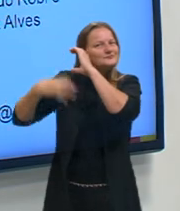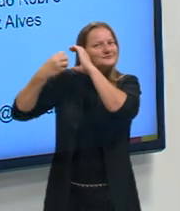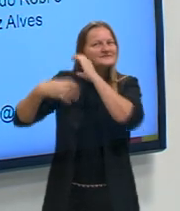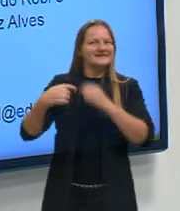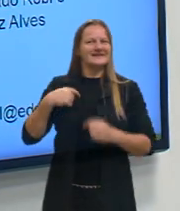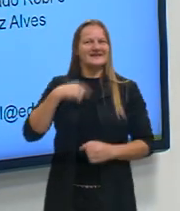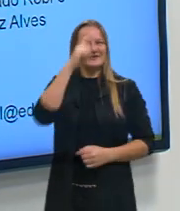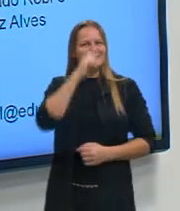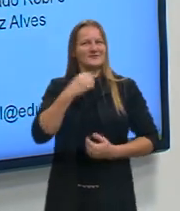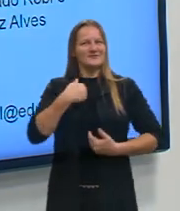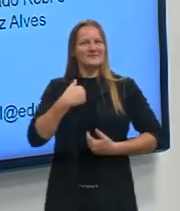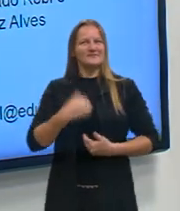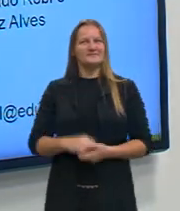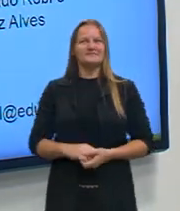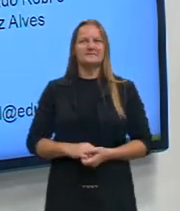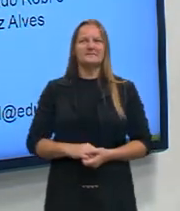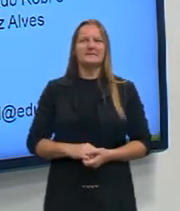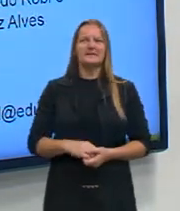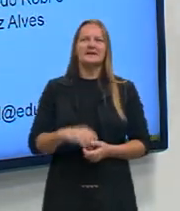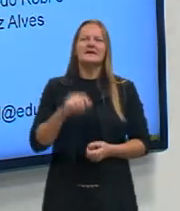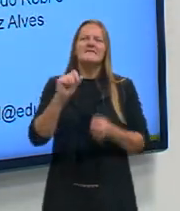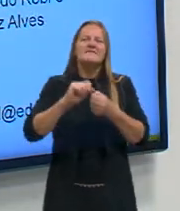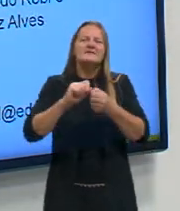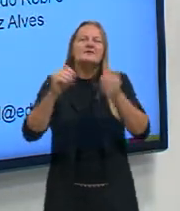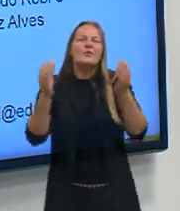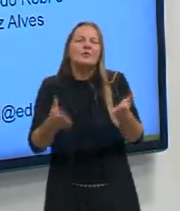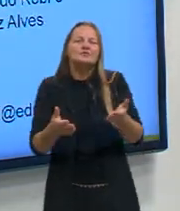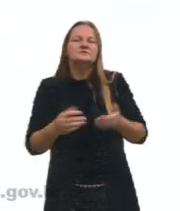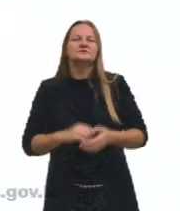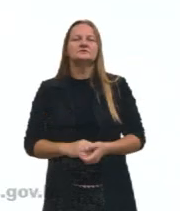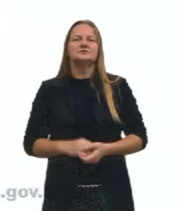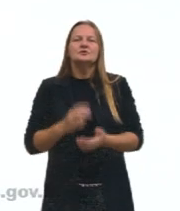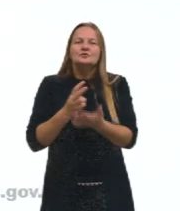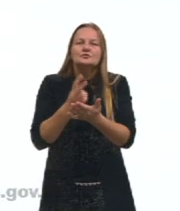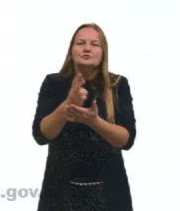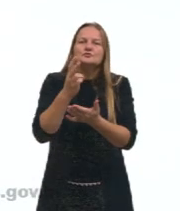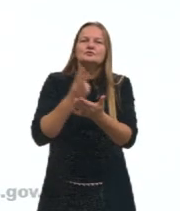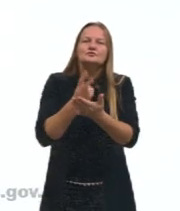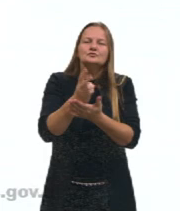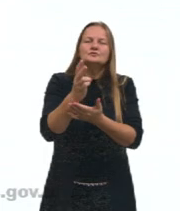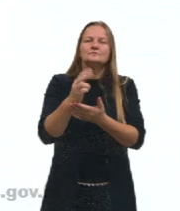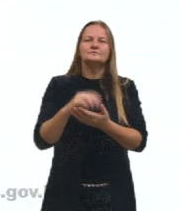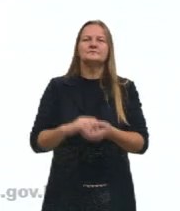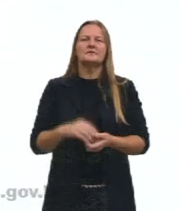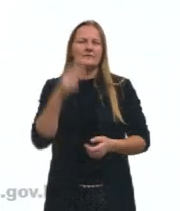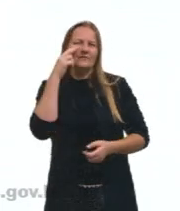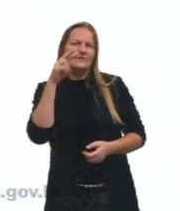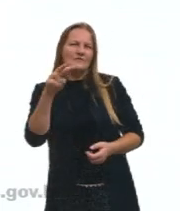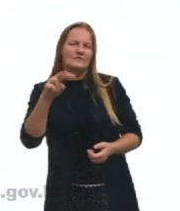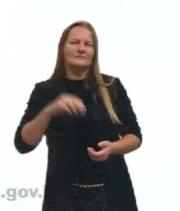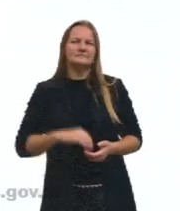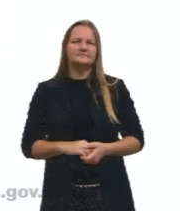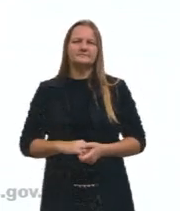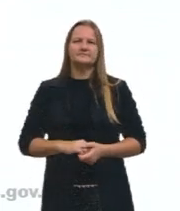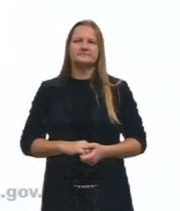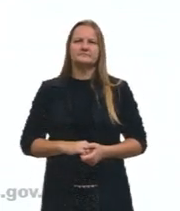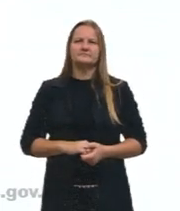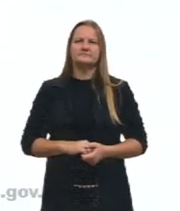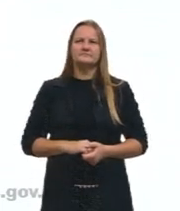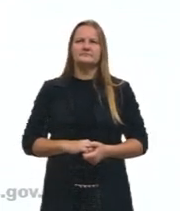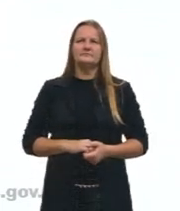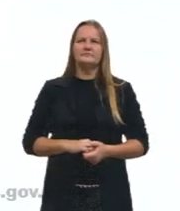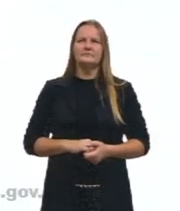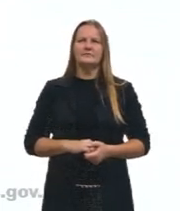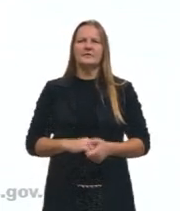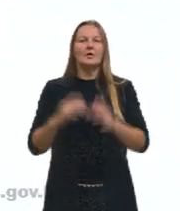sou eu. Então, o que a gente vai fazer hoje? Nós vamos dar continuidade, então, aqui, vamos ver. Olha lá, está lá o meu